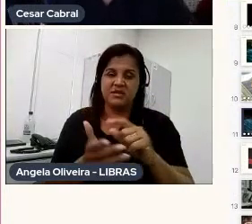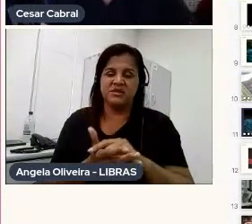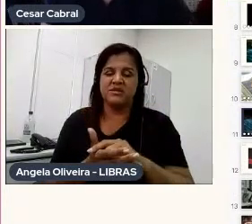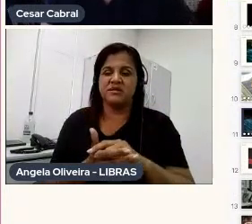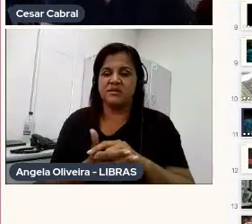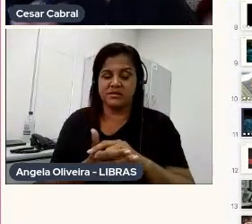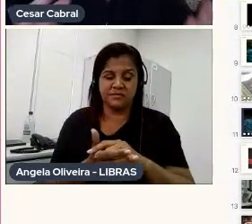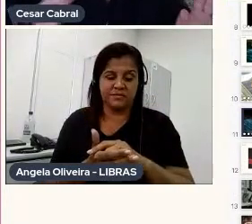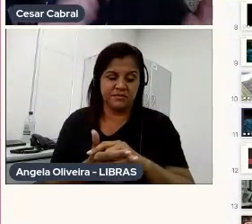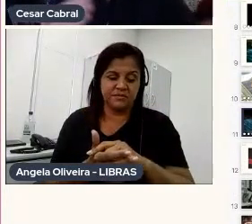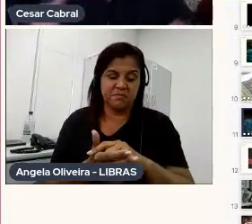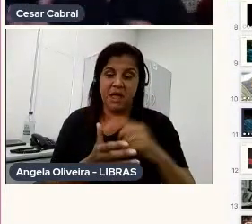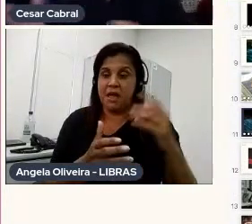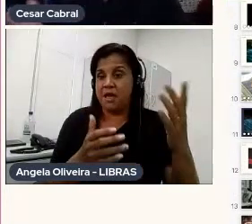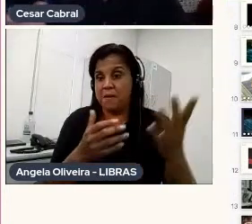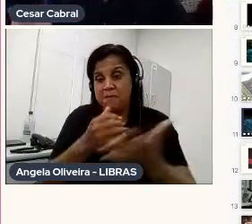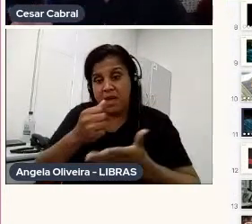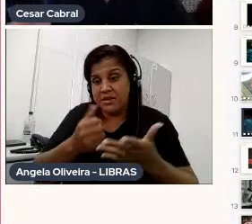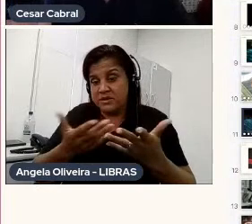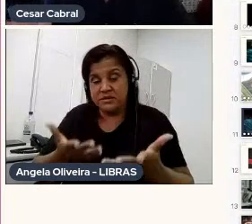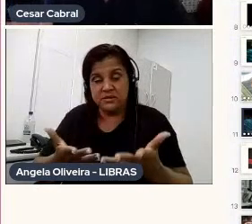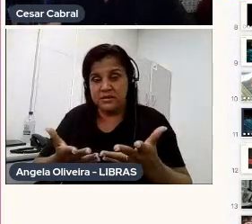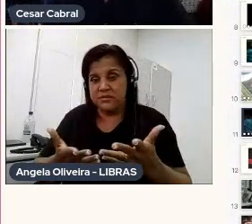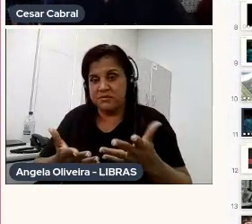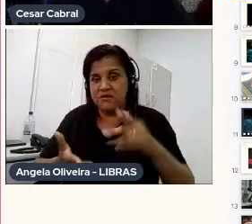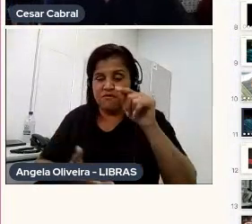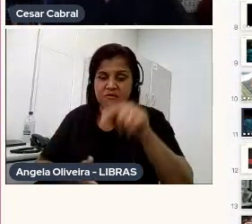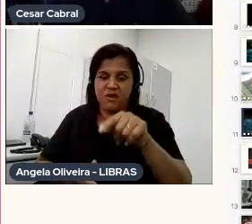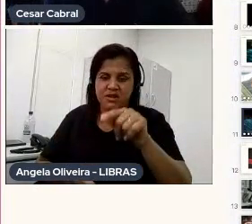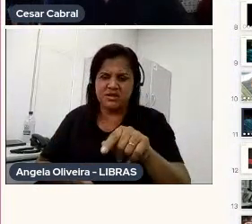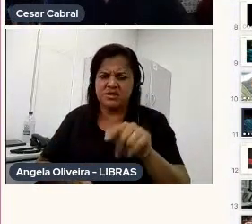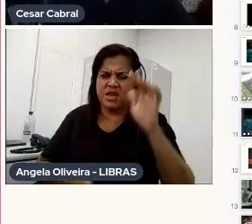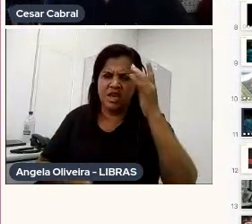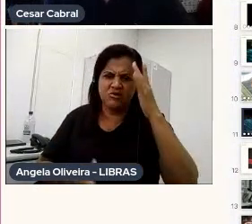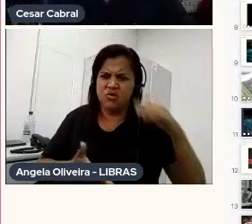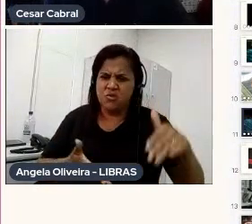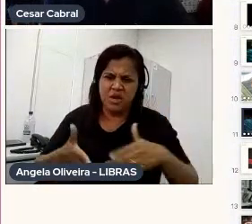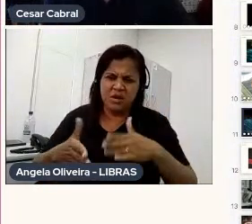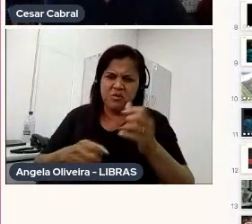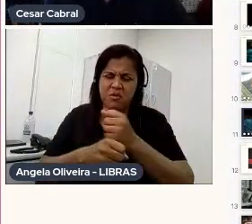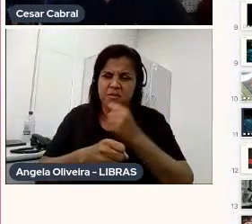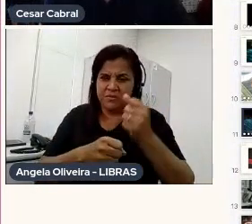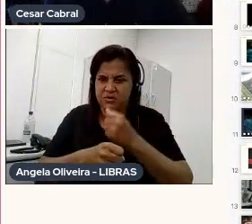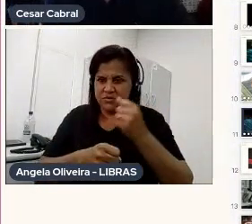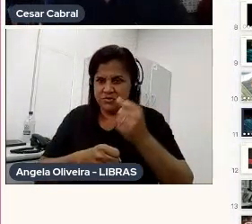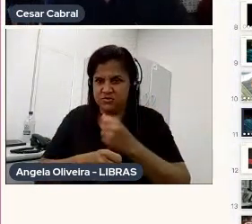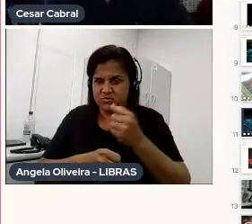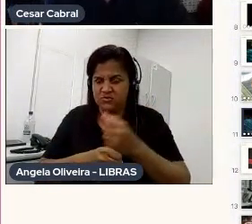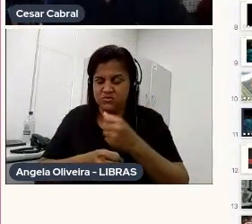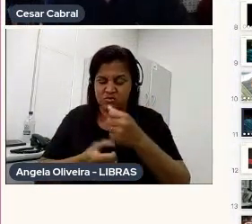basicamente, foi assim que eu achei um caminho para produzir o dossiê rebordosa, né,